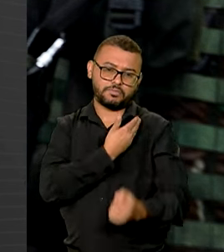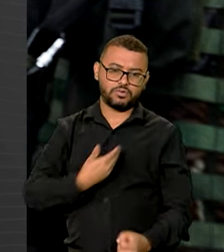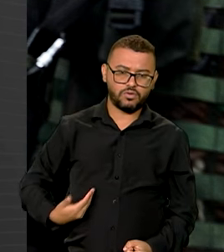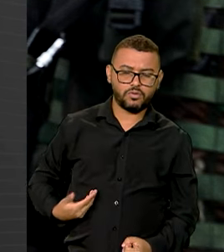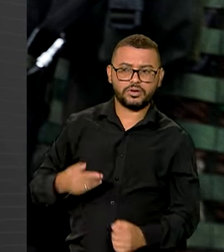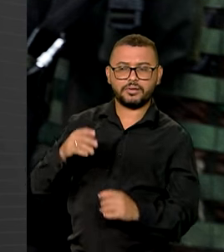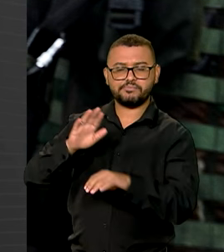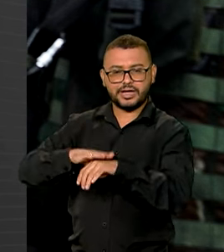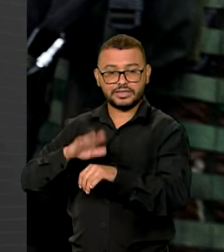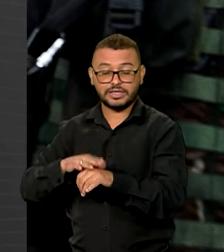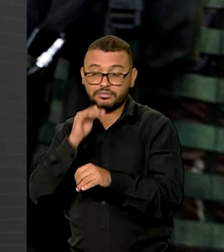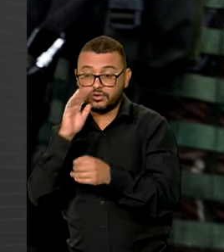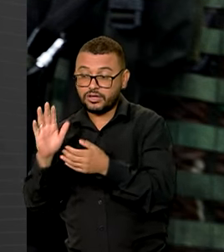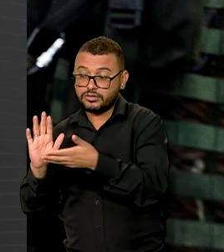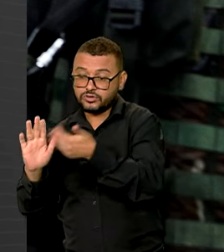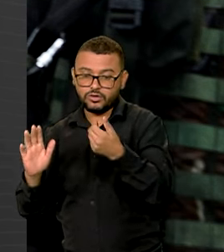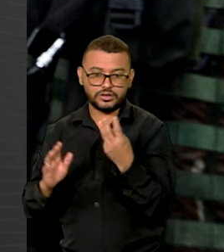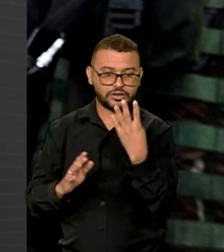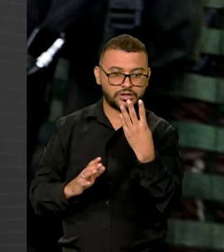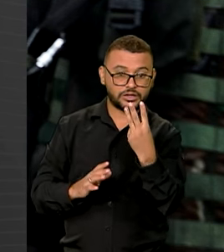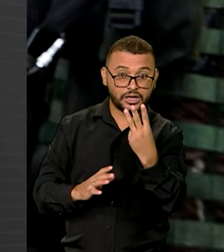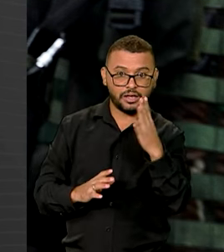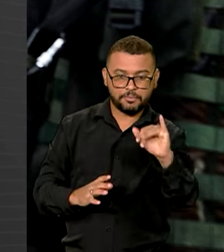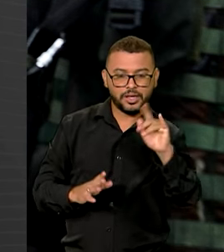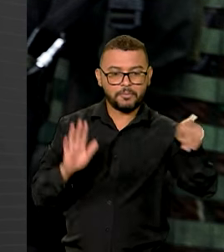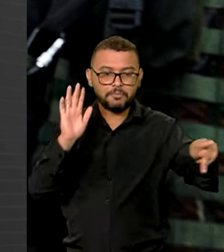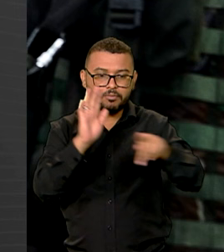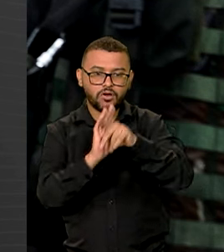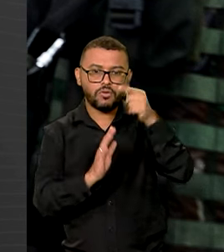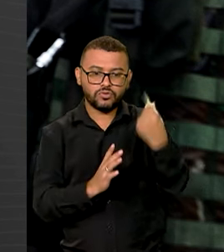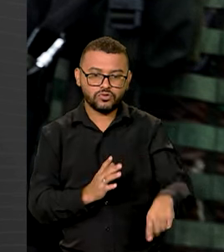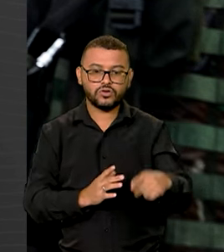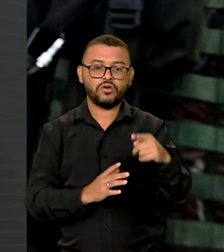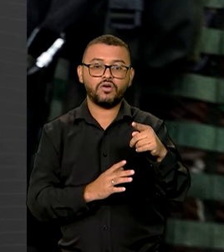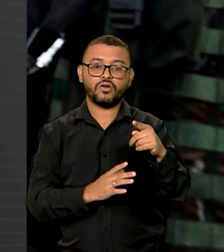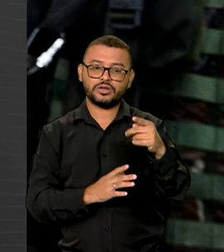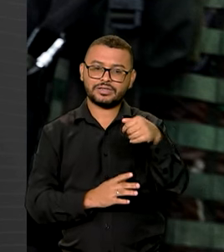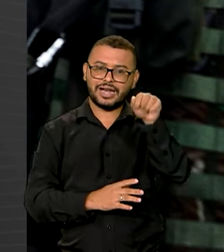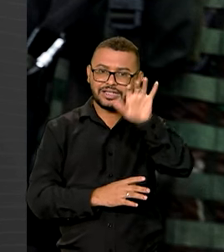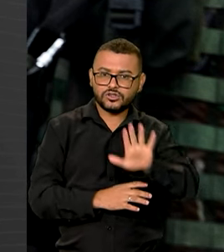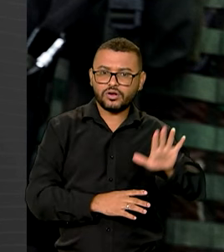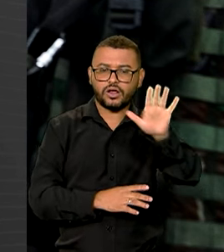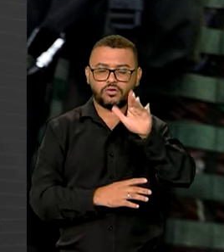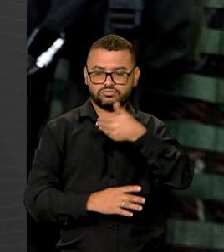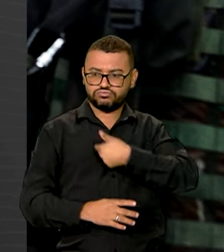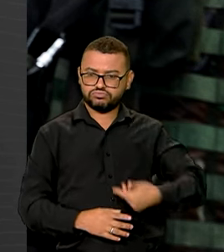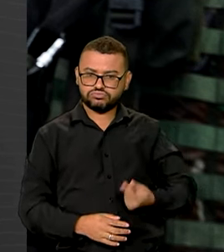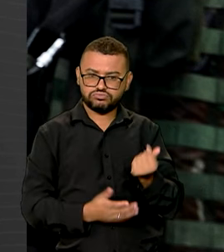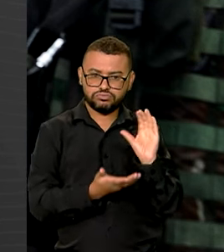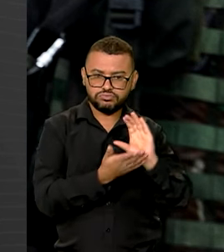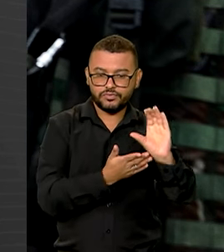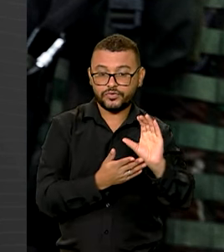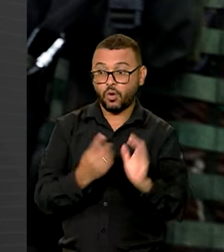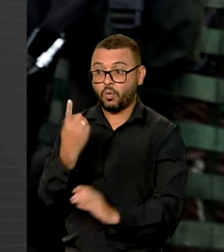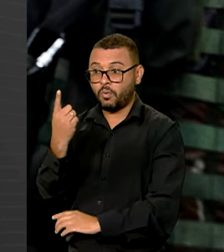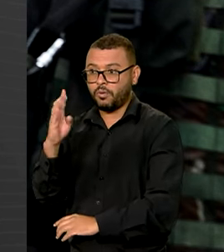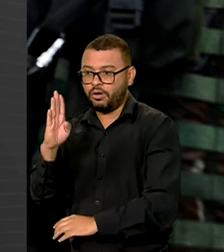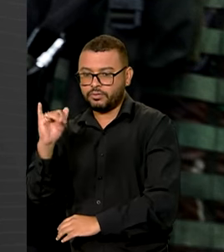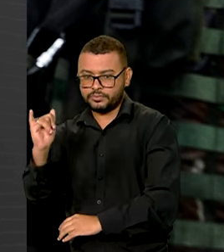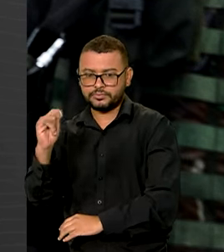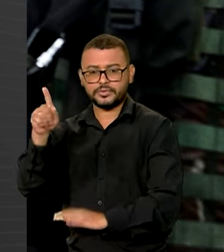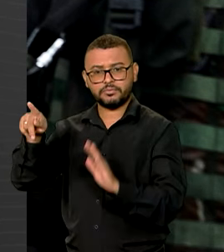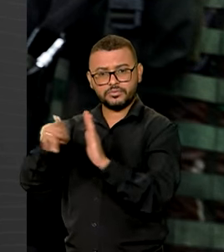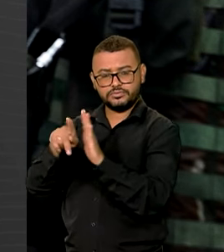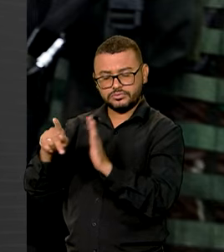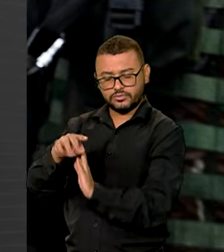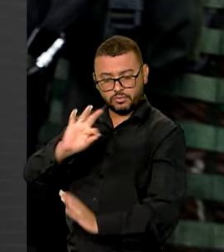parte, 3 bilhões, foi transferida via Fundo Nacional de Segurança Pública. O restante, 1 bilhão, foi remetido via Fundo